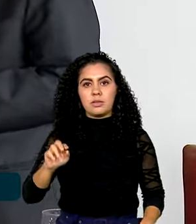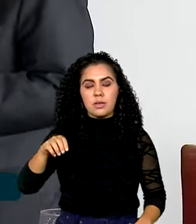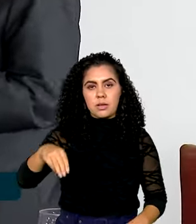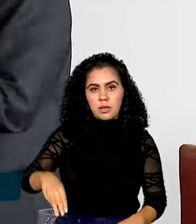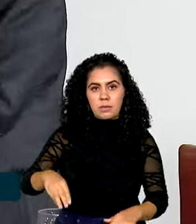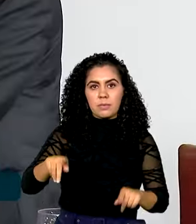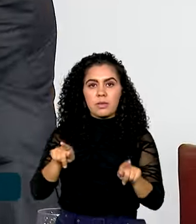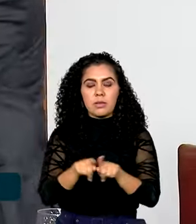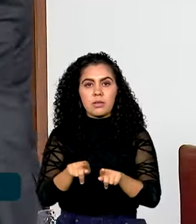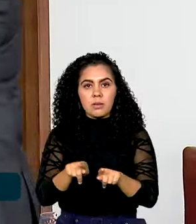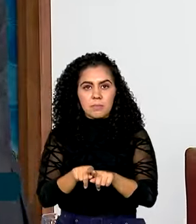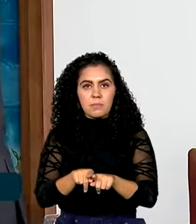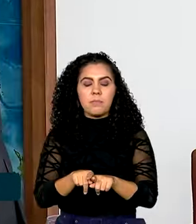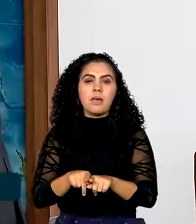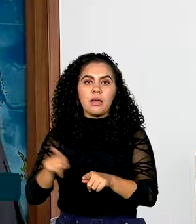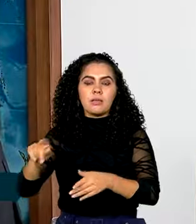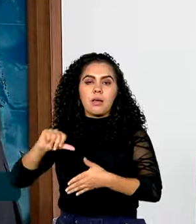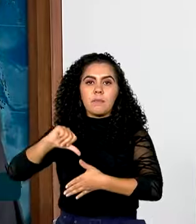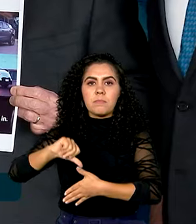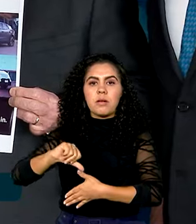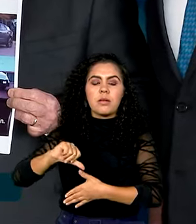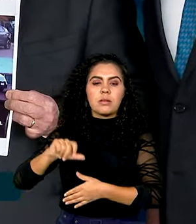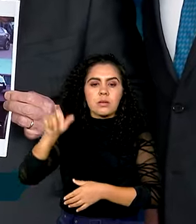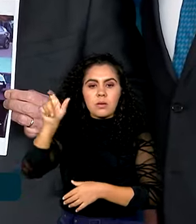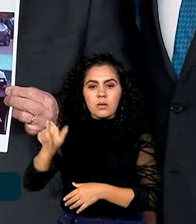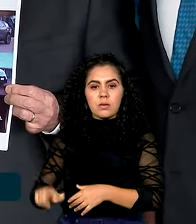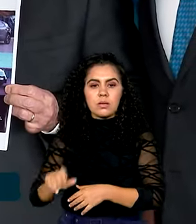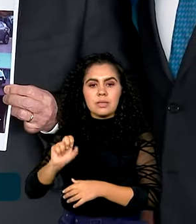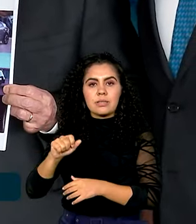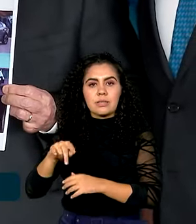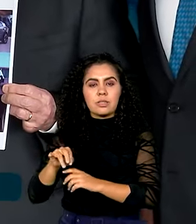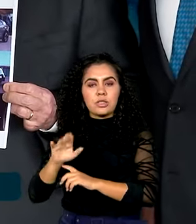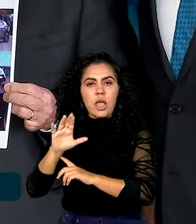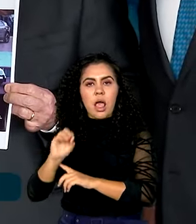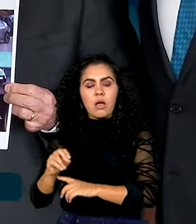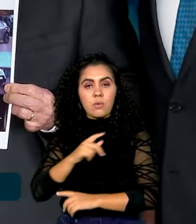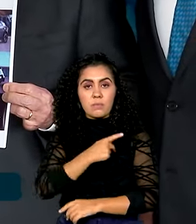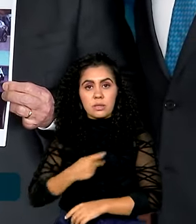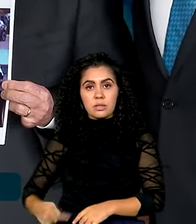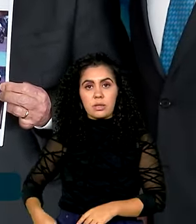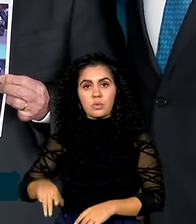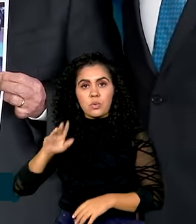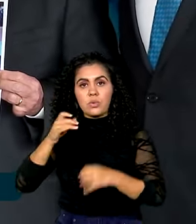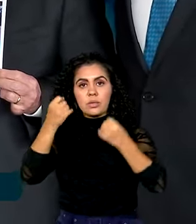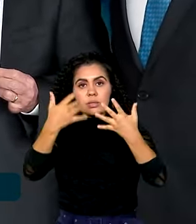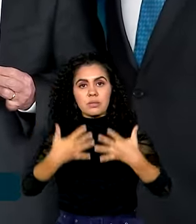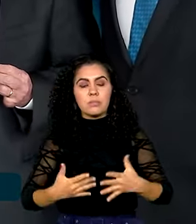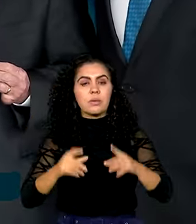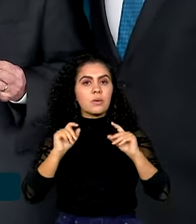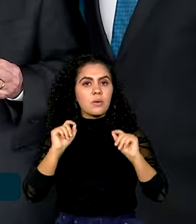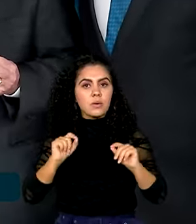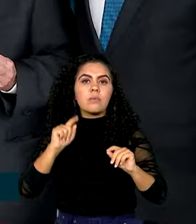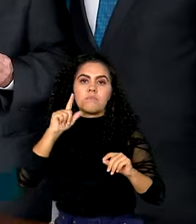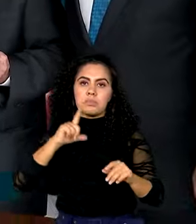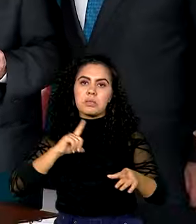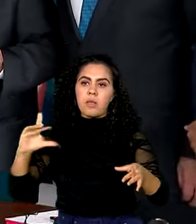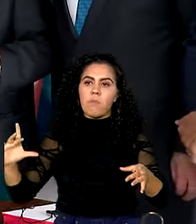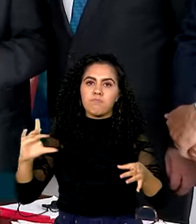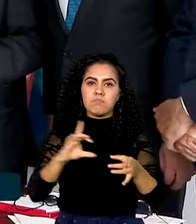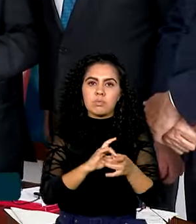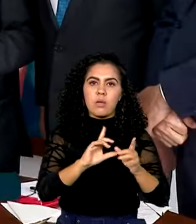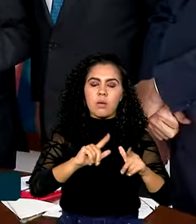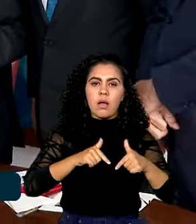do Sul, Santiago Chamorro, o presidente Lula disse que os investimentos vêm ao encontro das iniciativas de